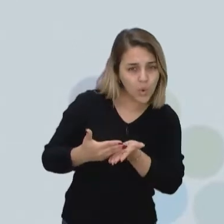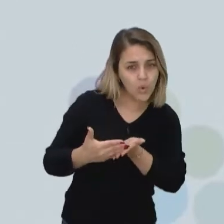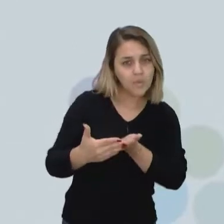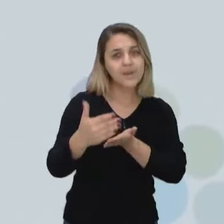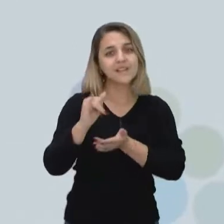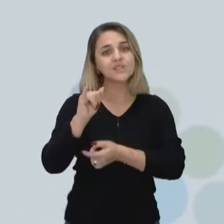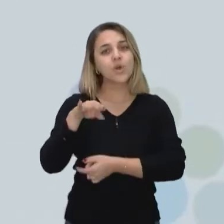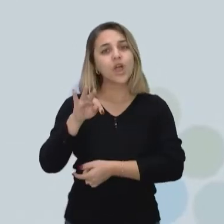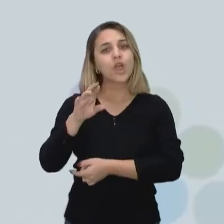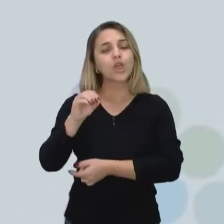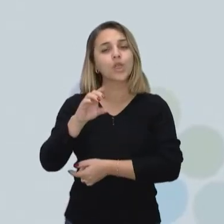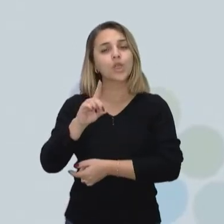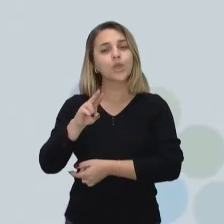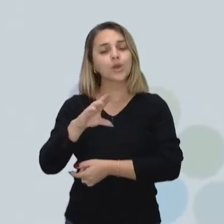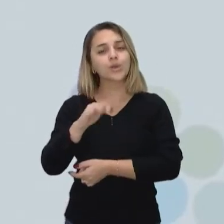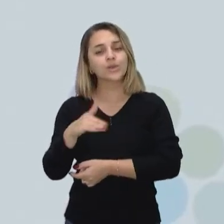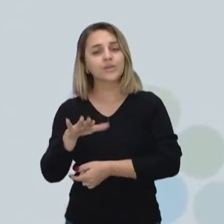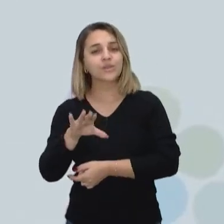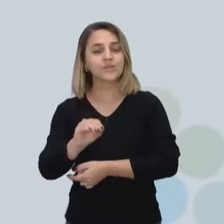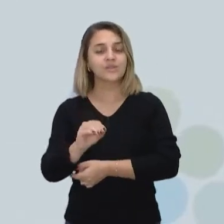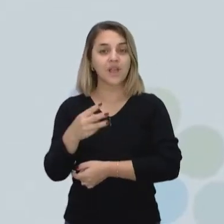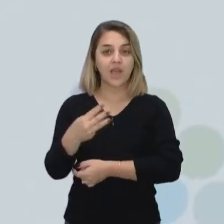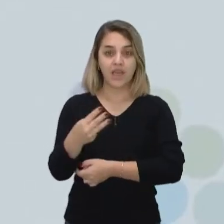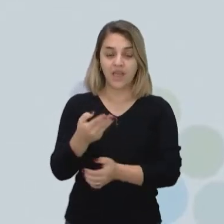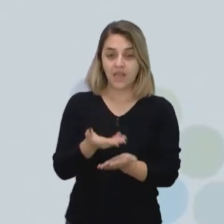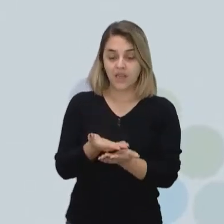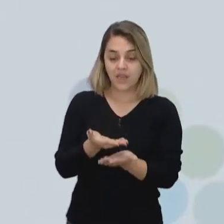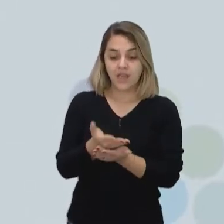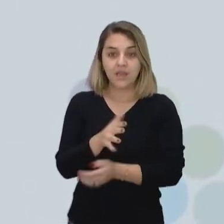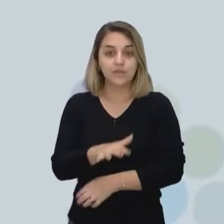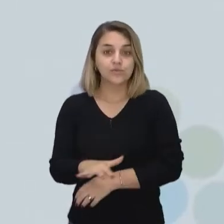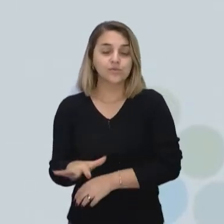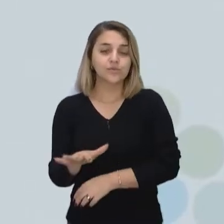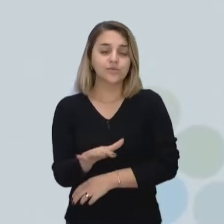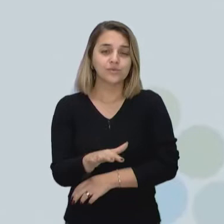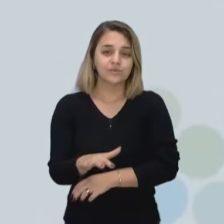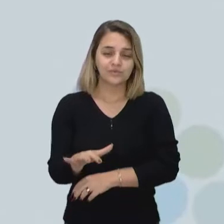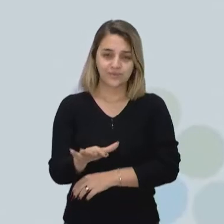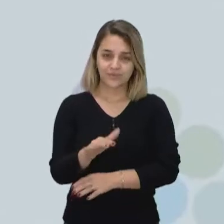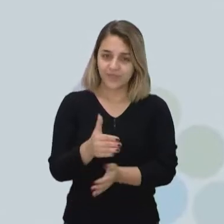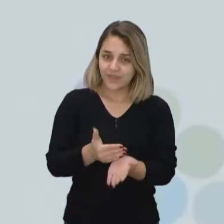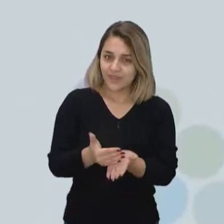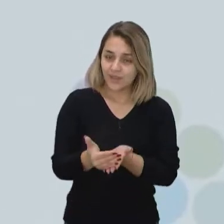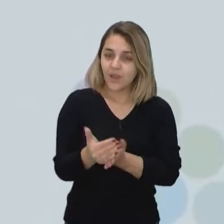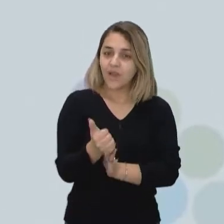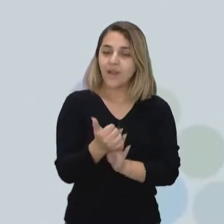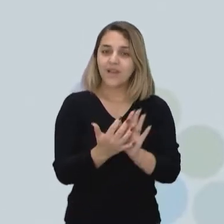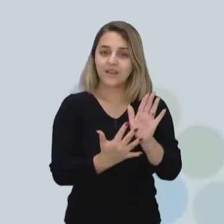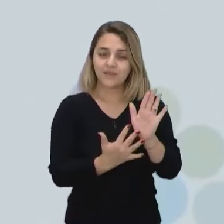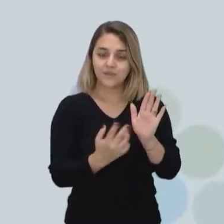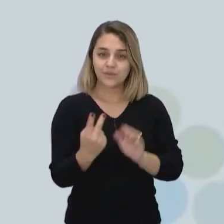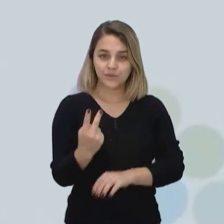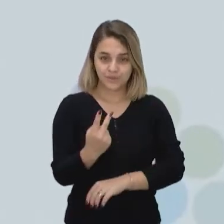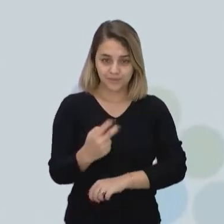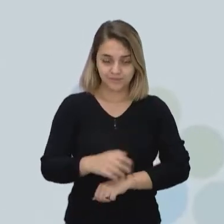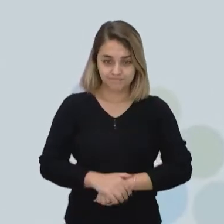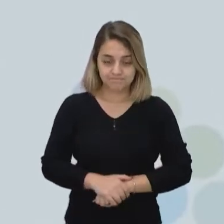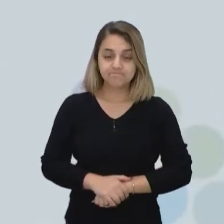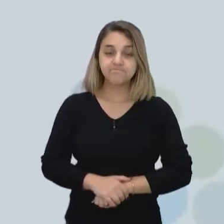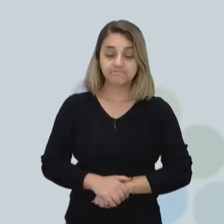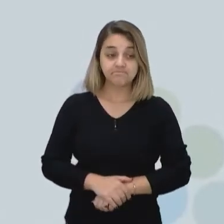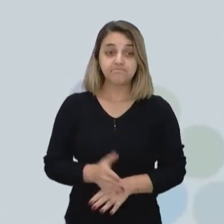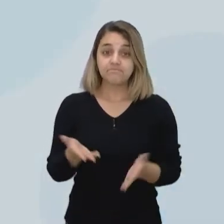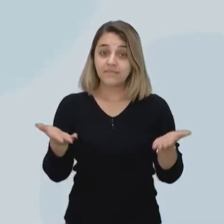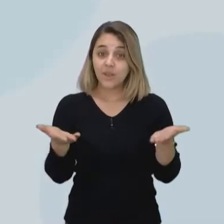a terceira aula do setor, da parte de introdução da atividade 2. Para a nossa